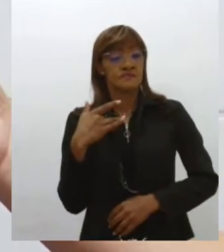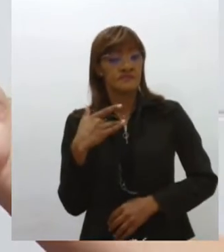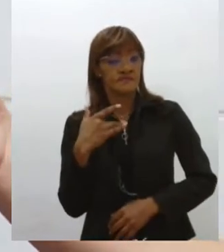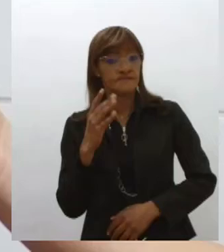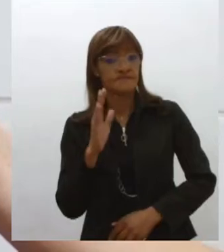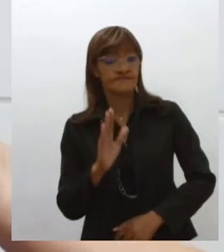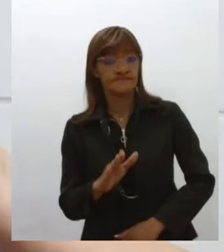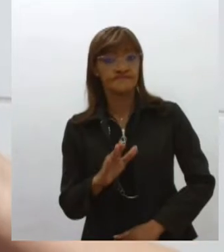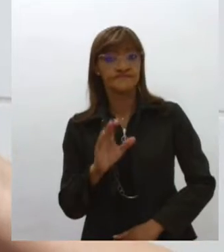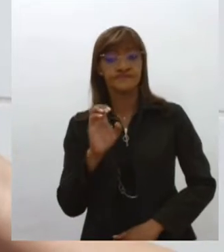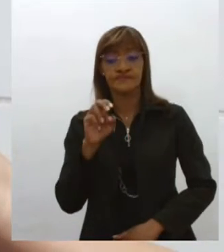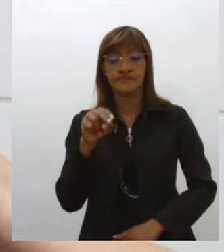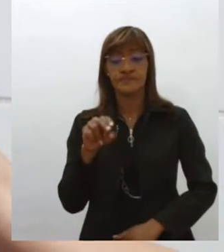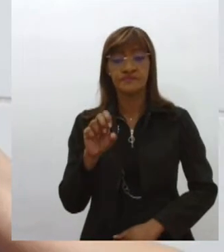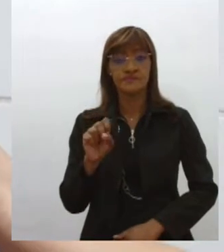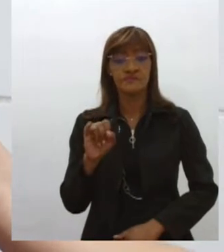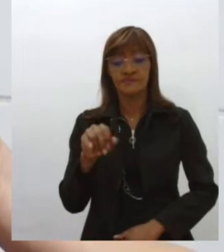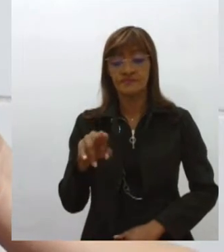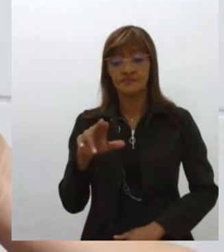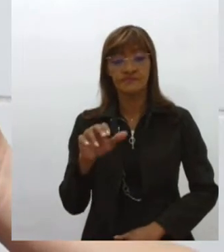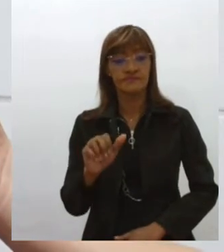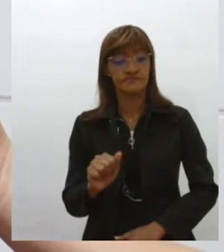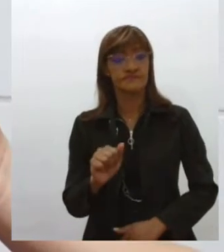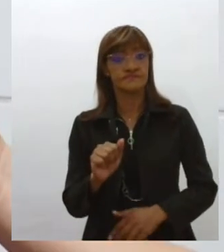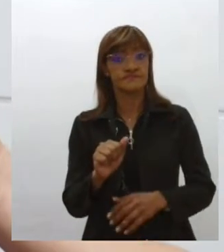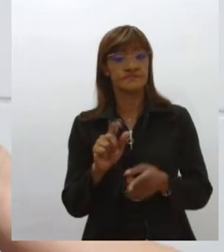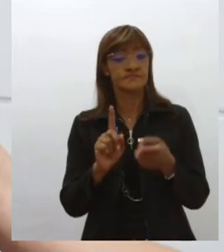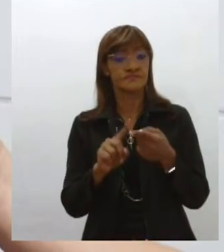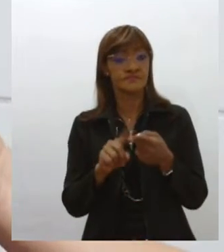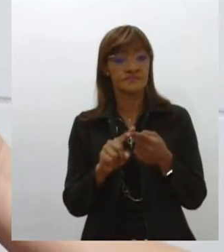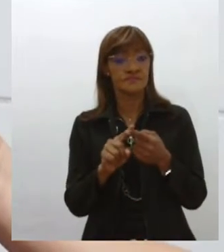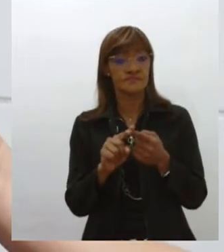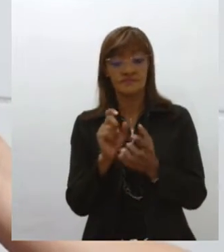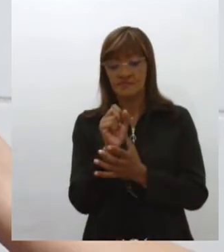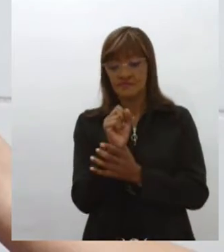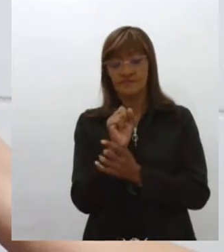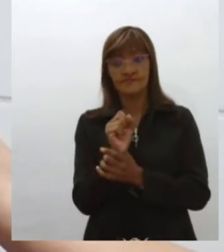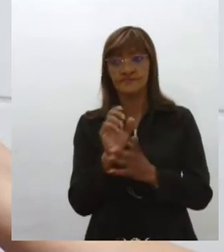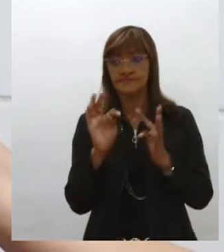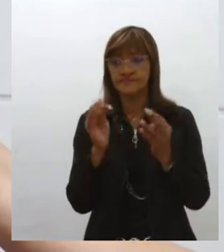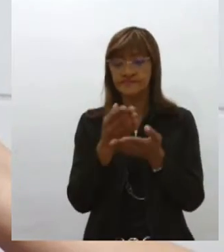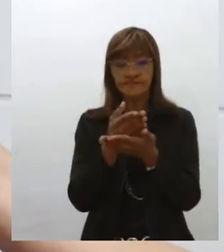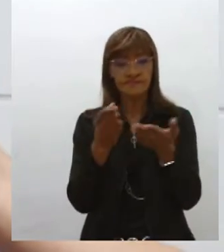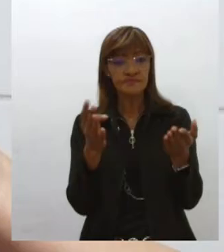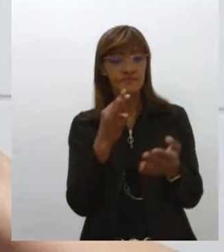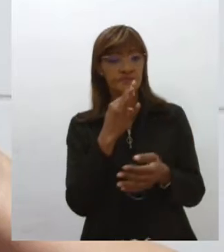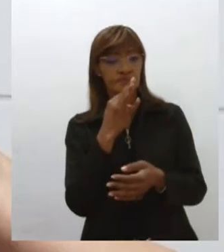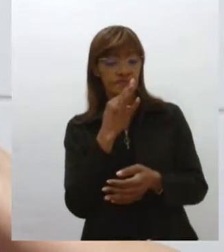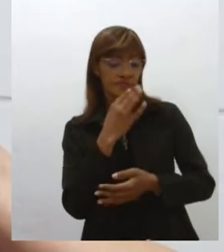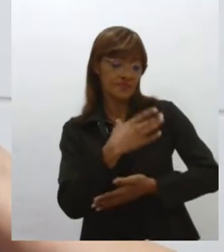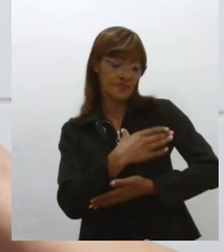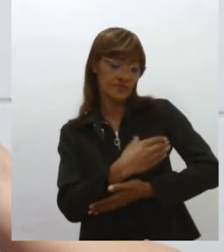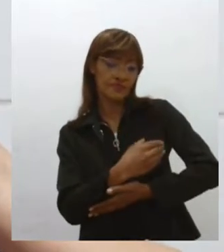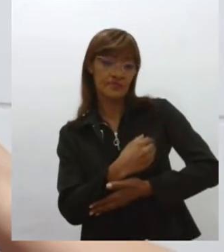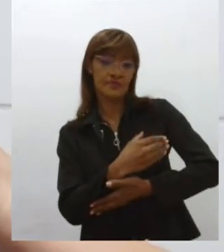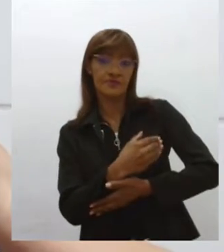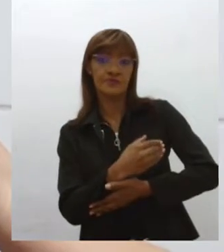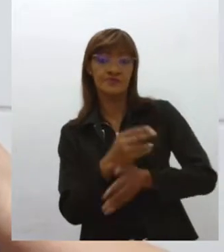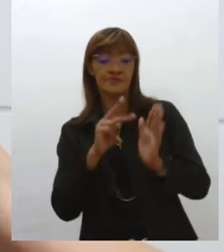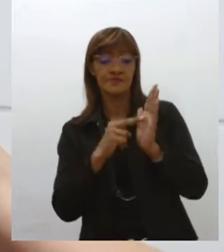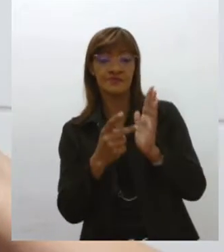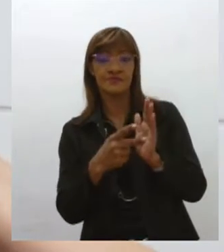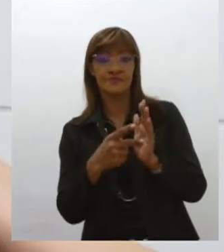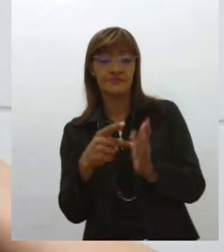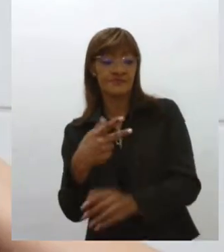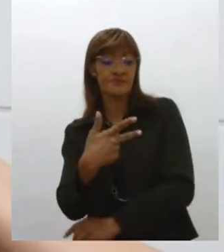anticorpos. Os anticorpos é aquela história que popularmente todo mundo conhece, que o leite materno é a primeira vacina do bebê. Então, toda a